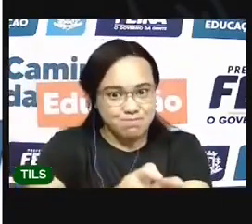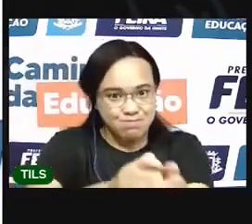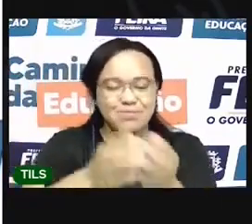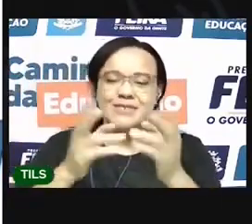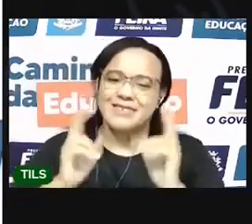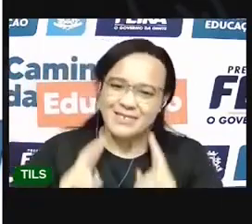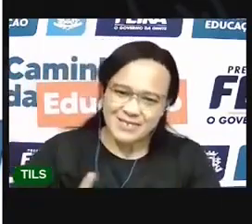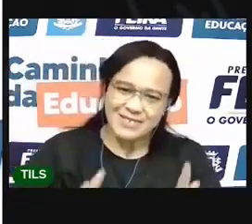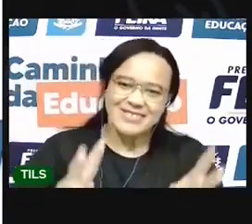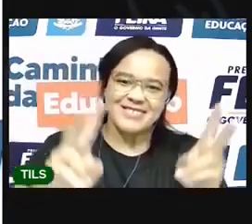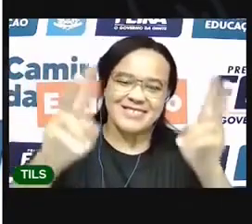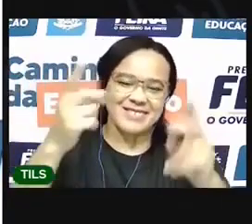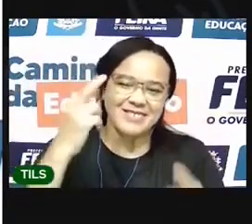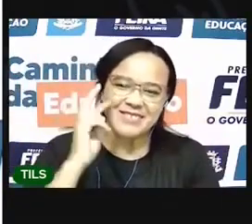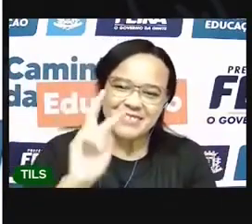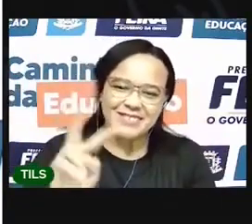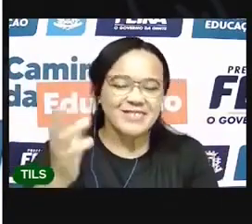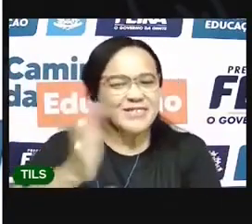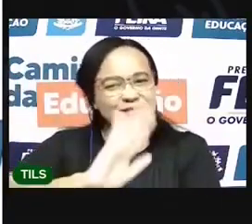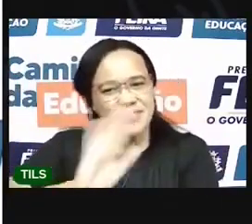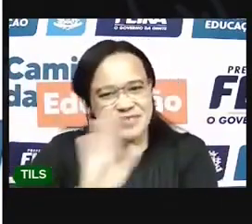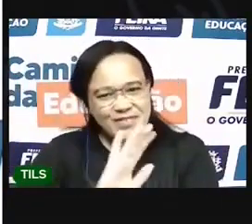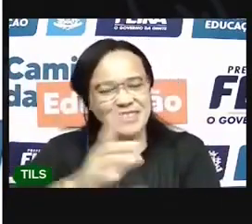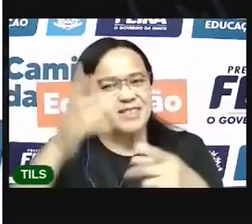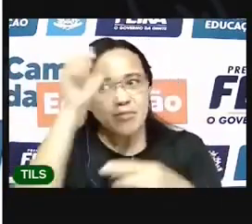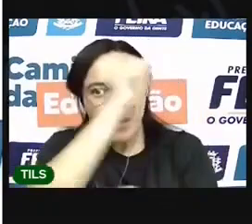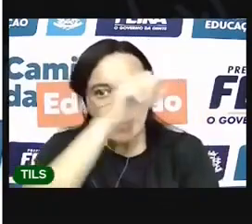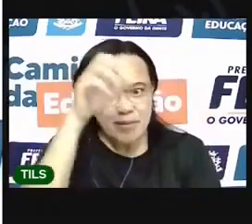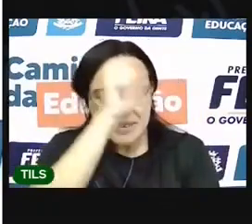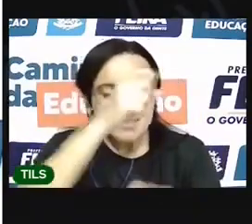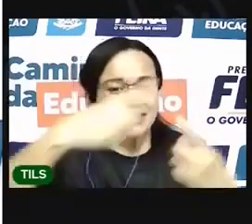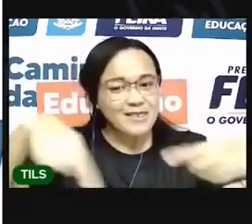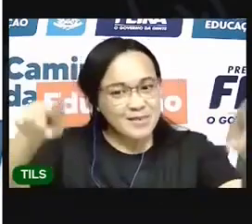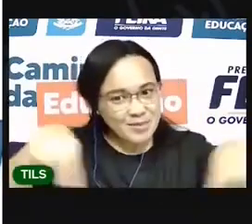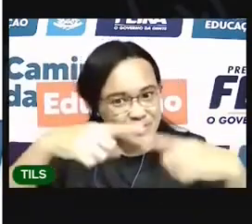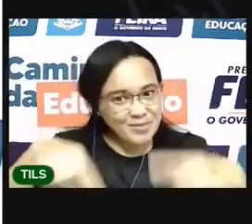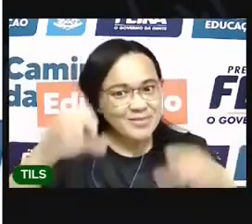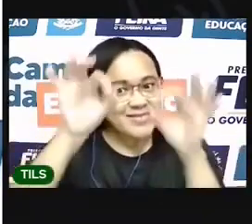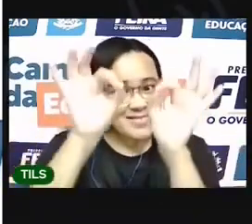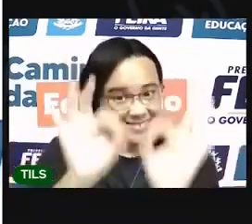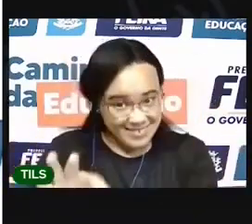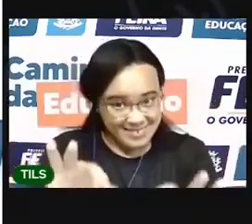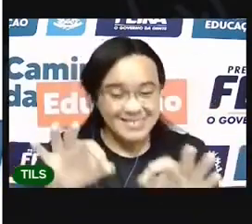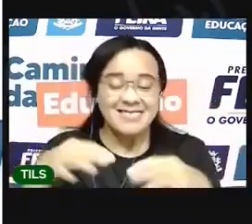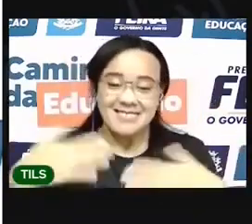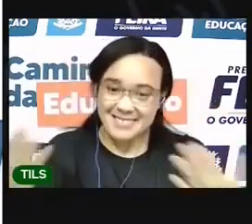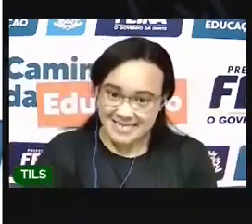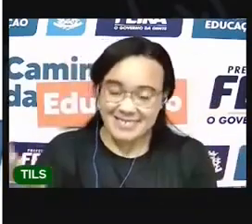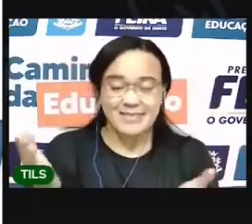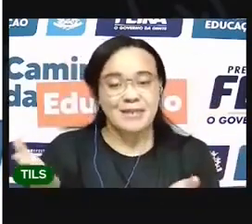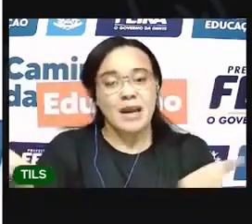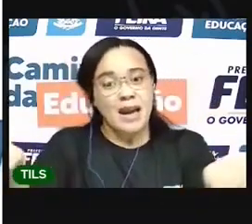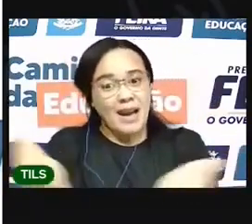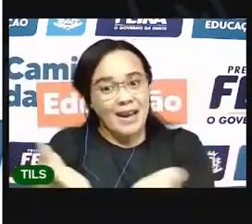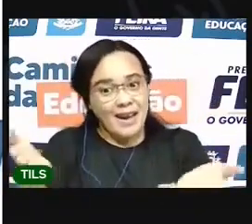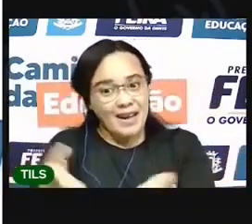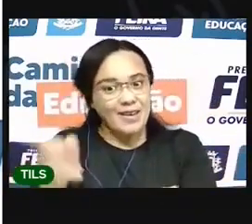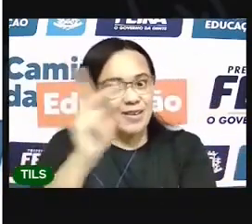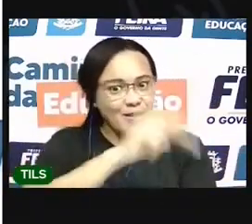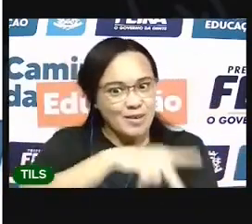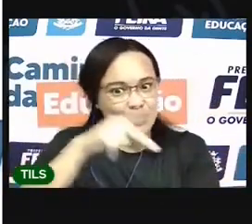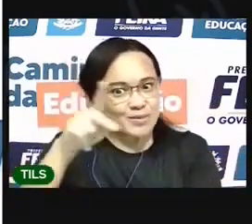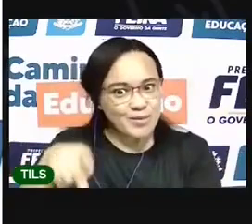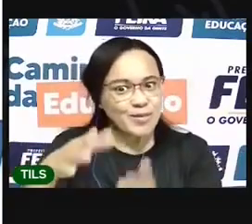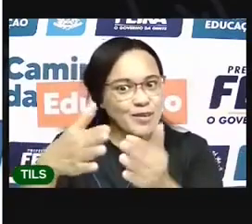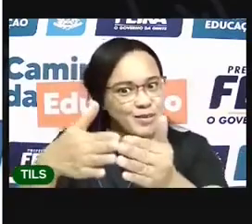Continuem lá assistindo o vídeo para aprender a música direitinho. Agora, eu vou pedir para você pegar uma folha de ofício de